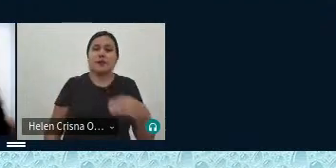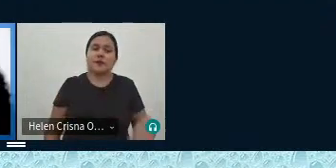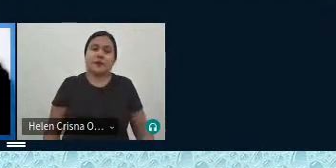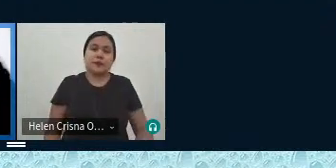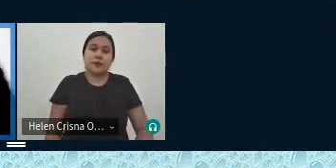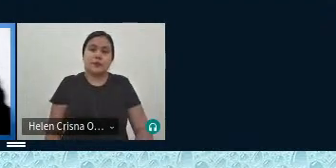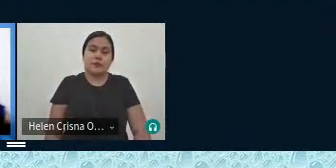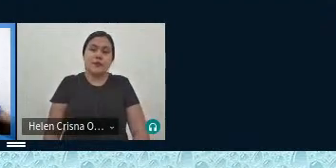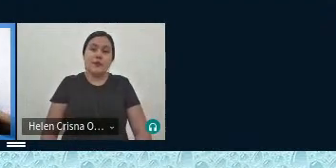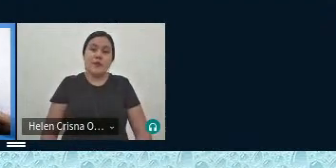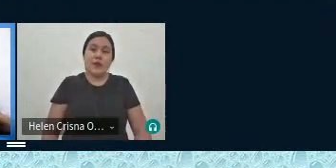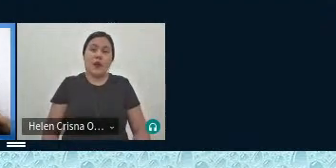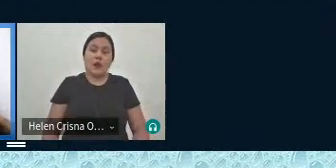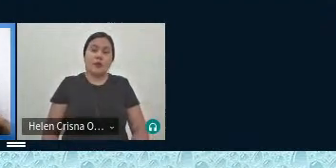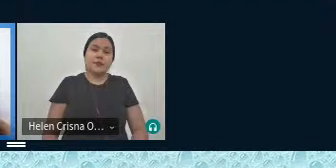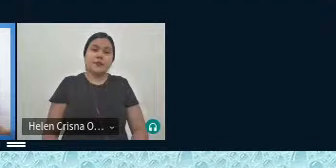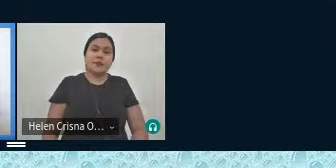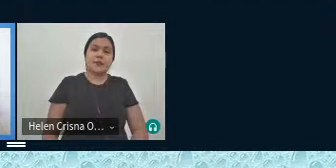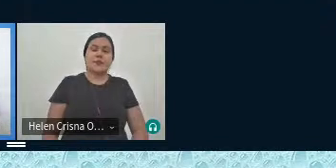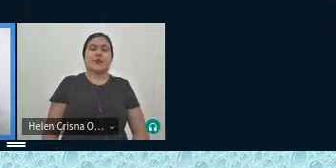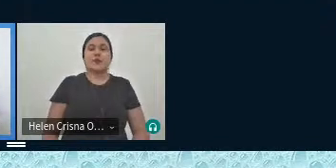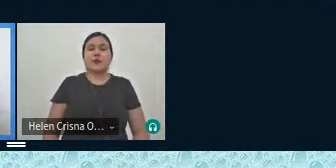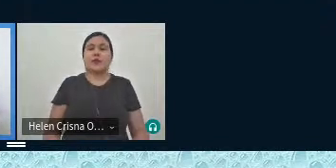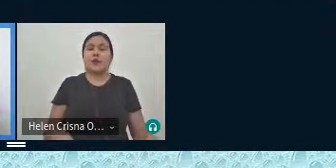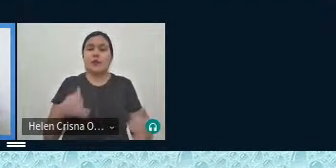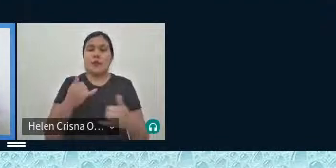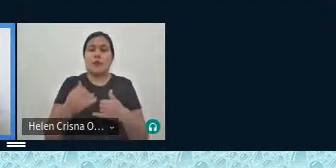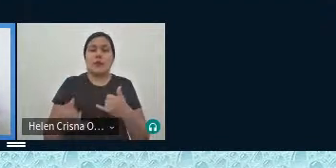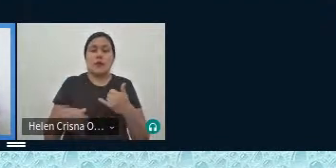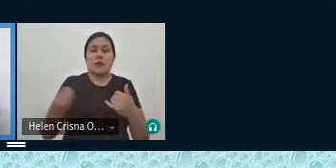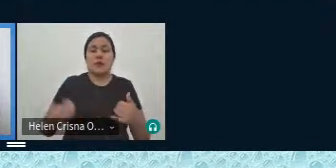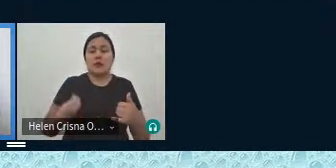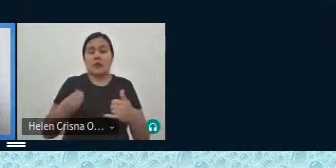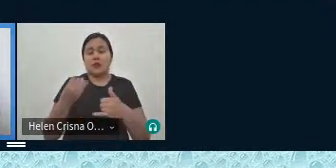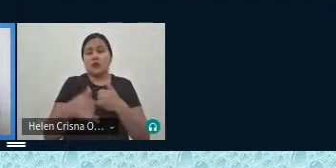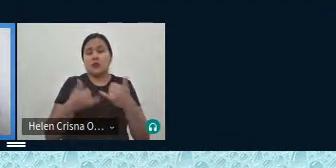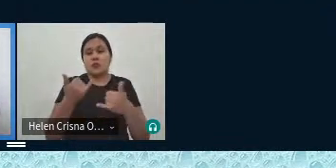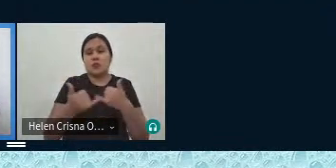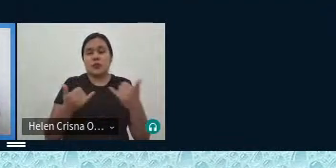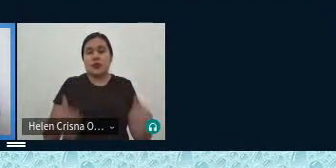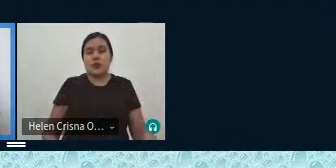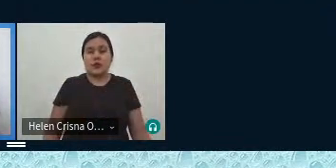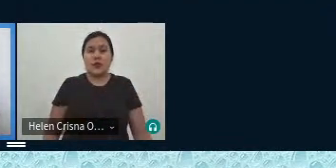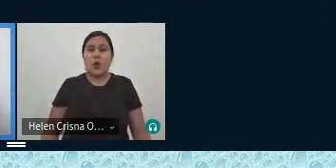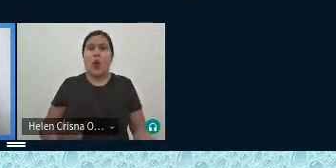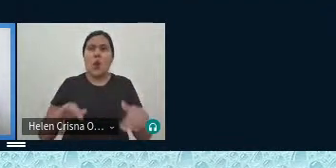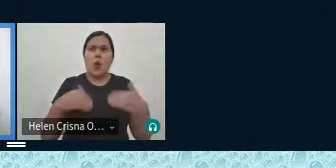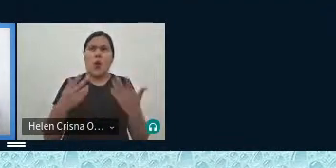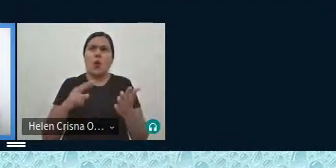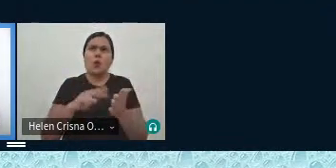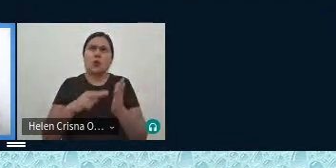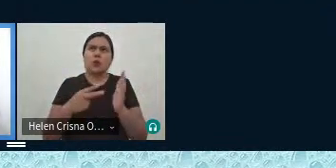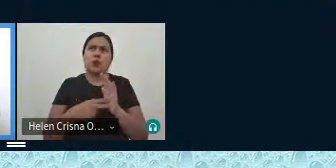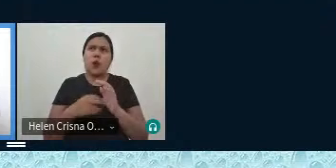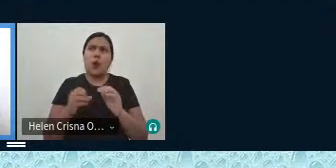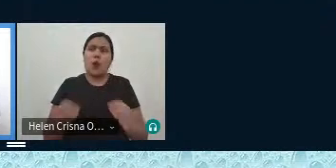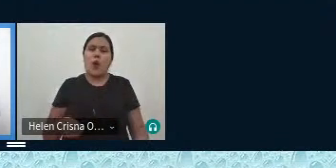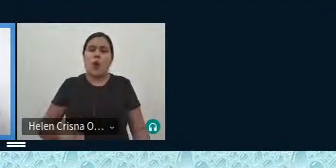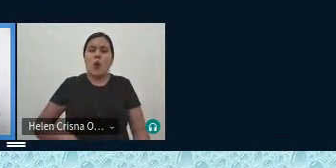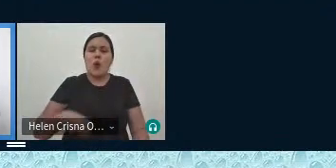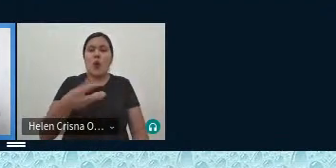são os peões que vão seguir na trilha desse jogo qual é o sentido você joga o dado